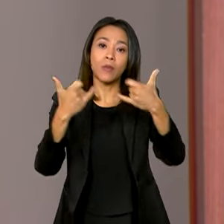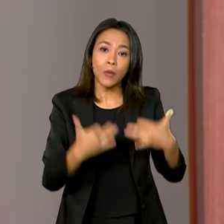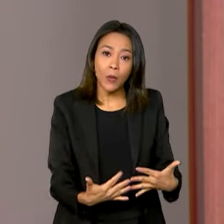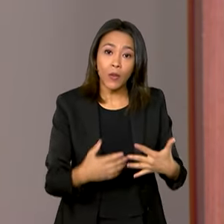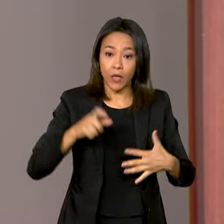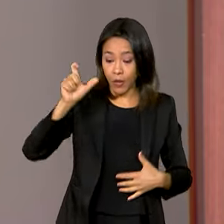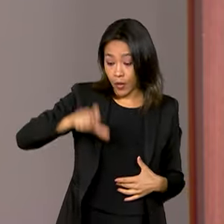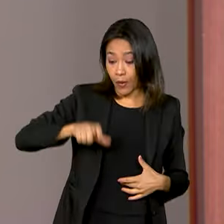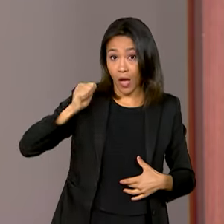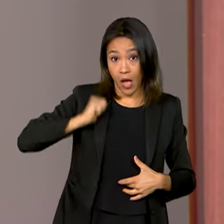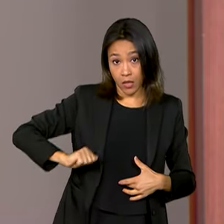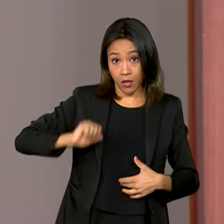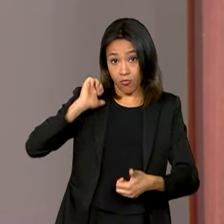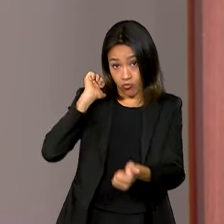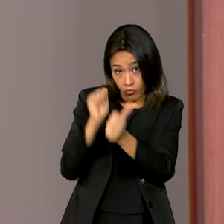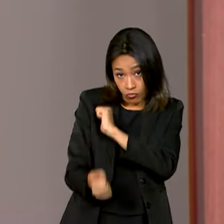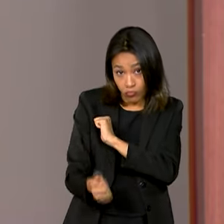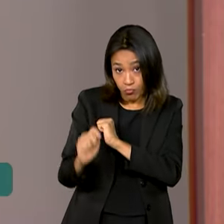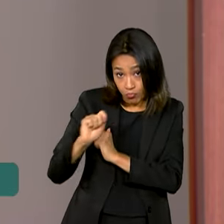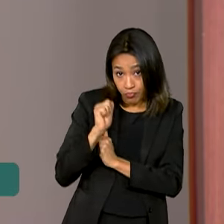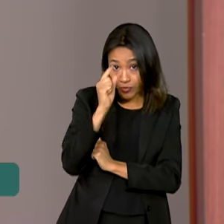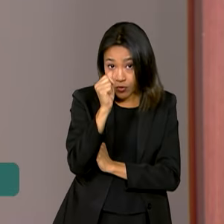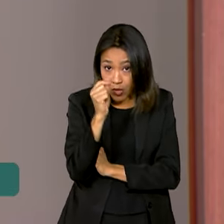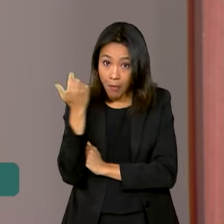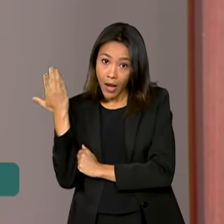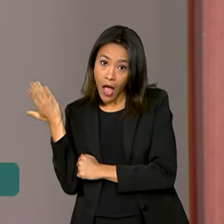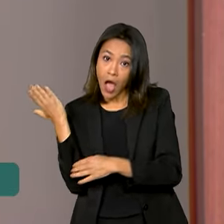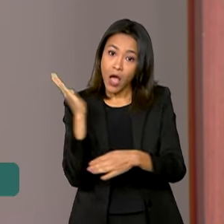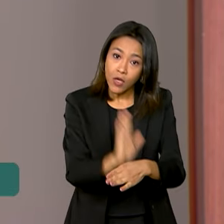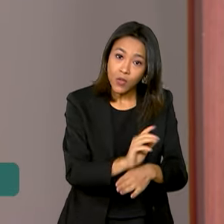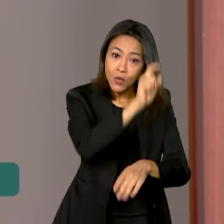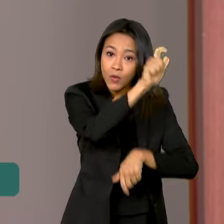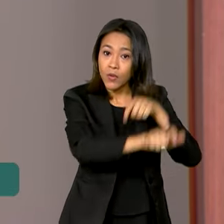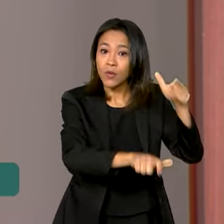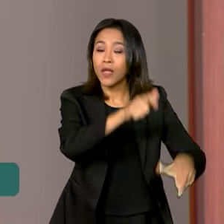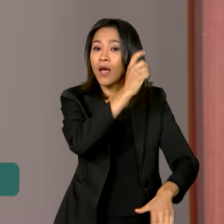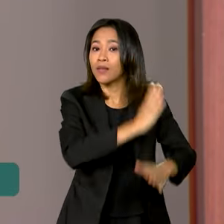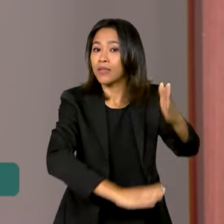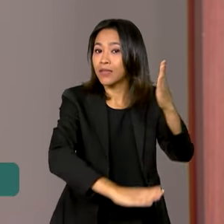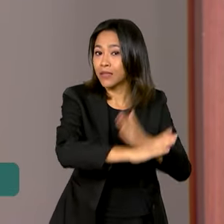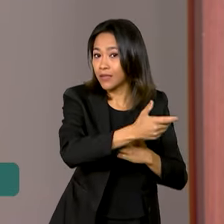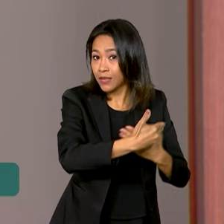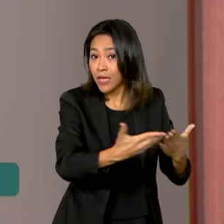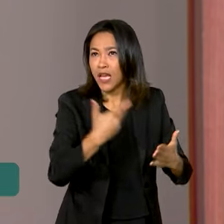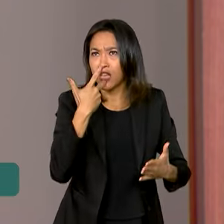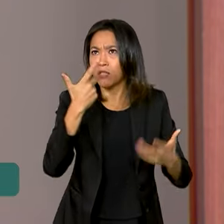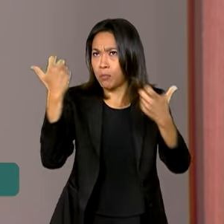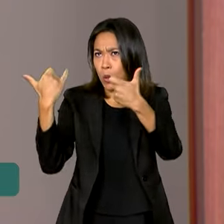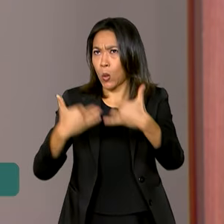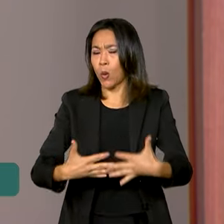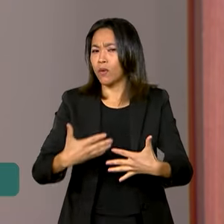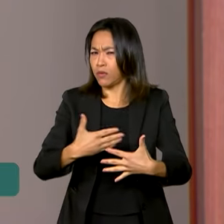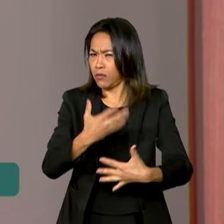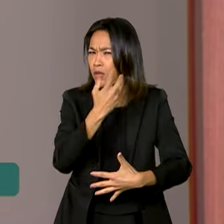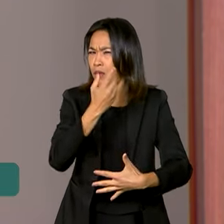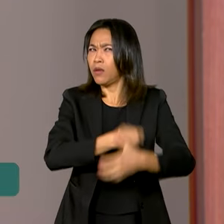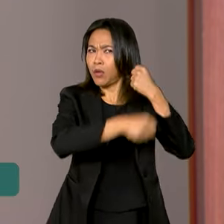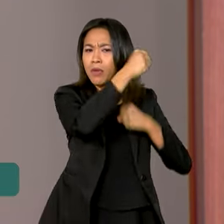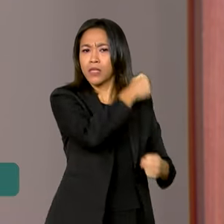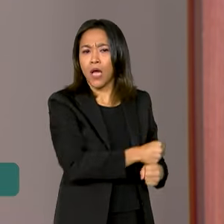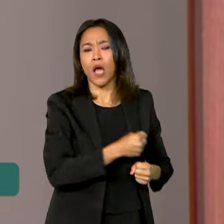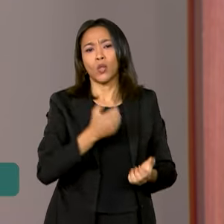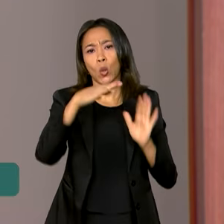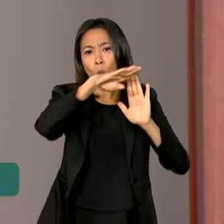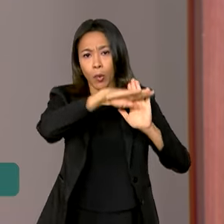contribuído para alavancar o nível dos esportistas. Ele lembrou que desde o ano passado o programa passou a beneficiar